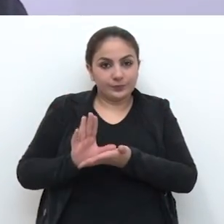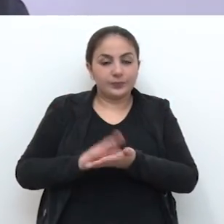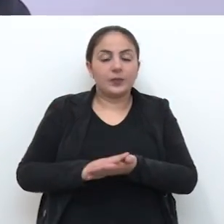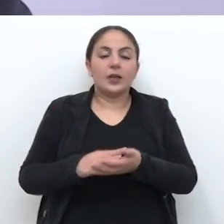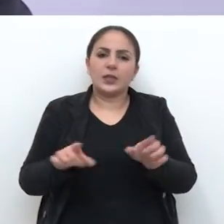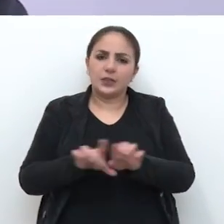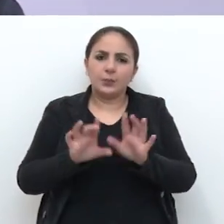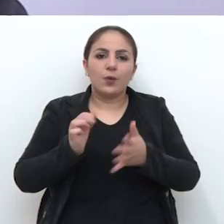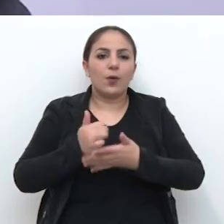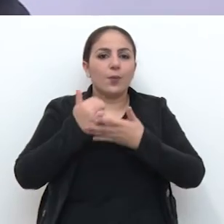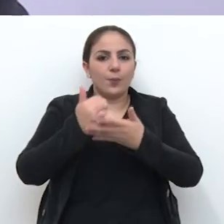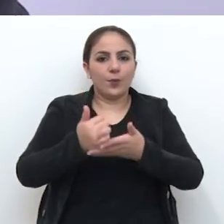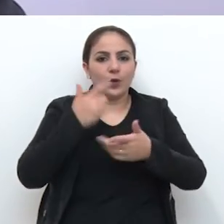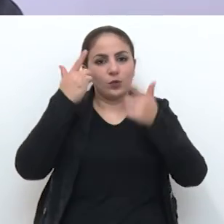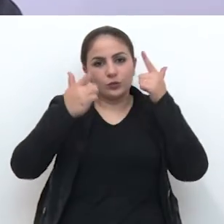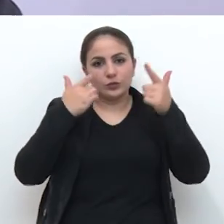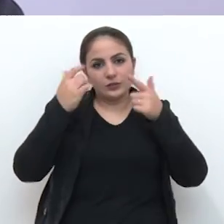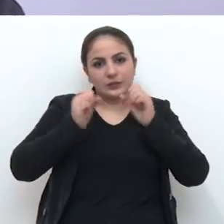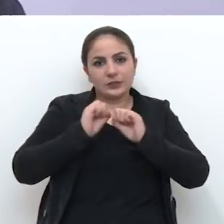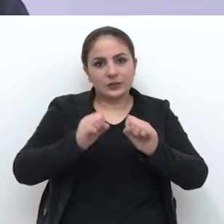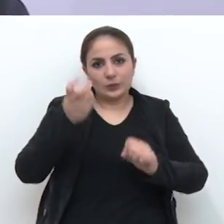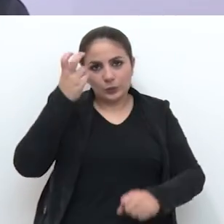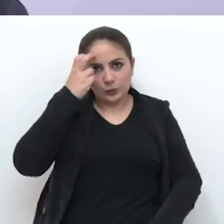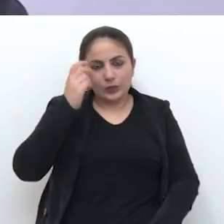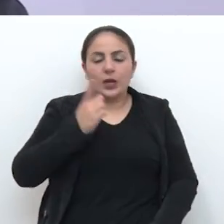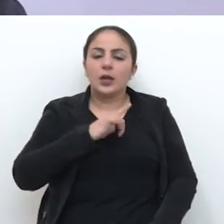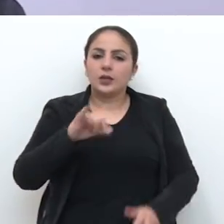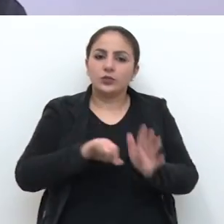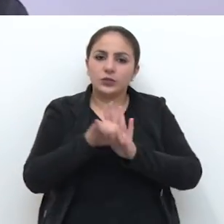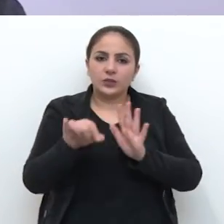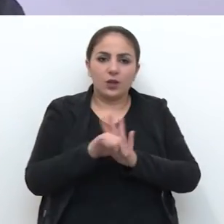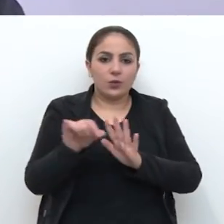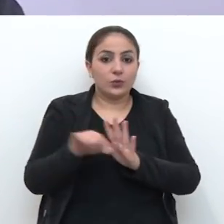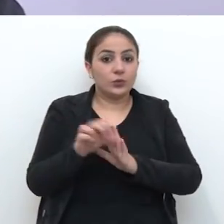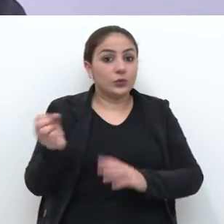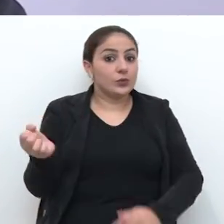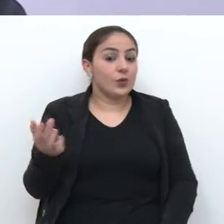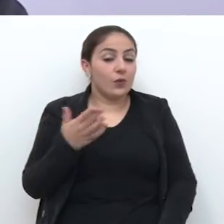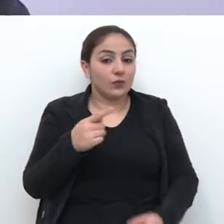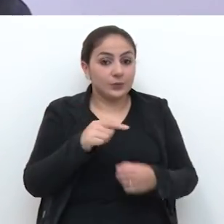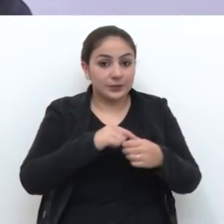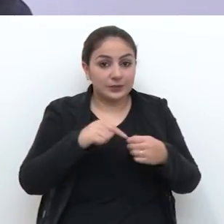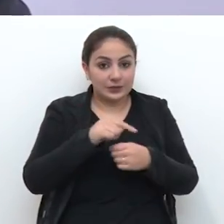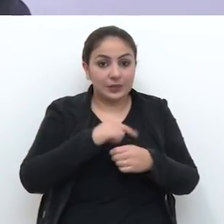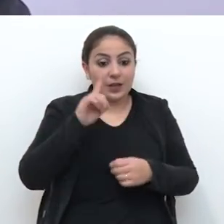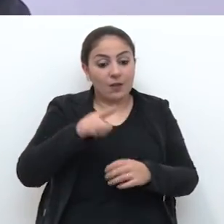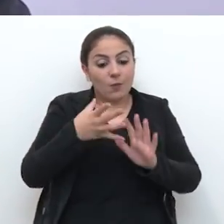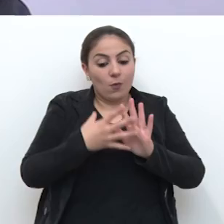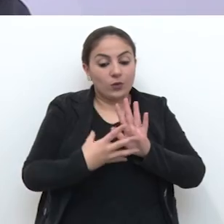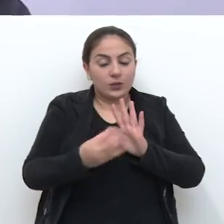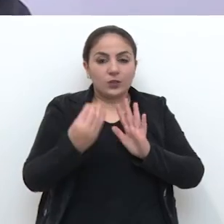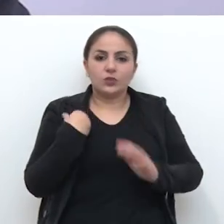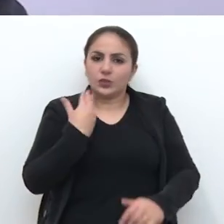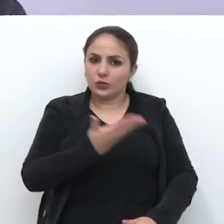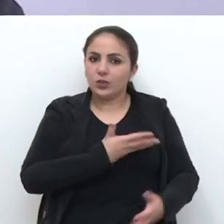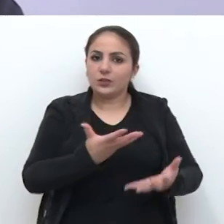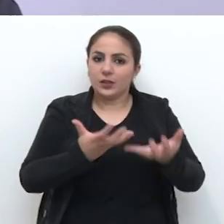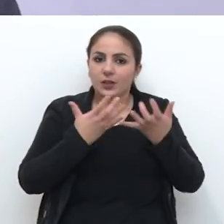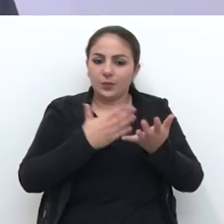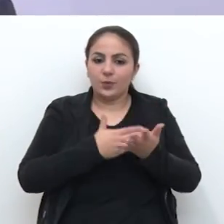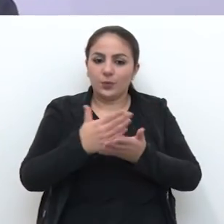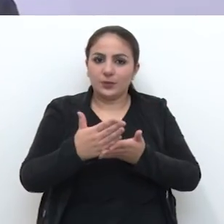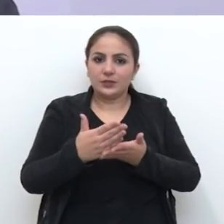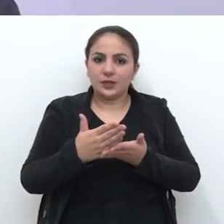e todo o apoio logístico da Secretaria de Cultura. Então, são editais inéditos para a cidade, é um modelo que nós queremos